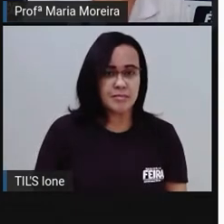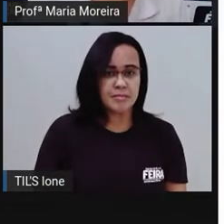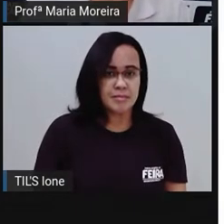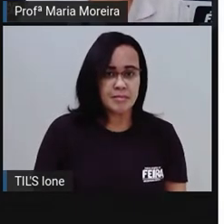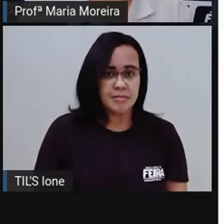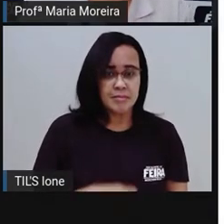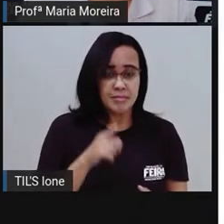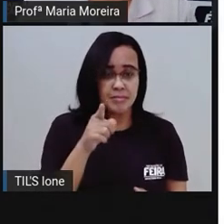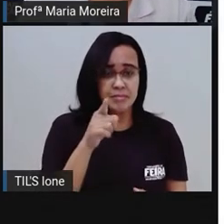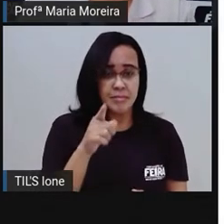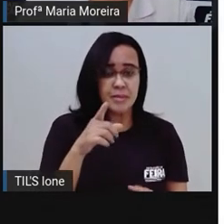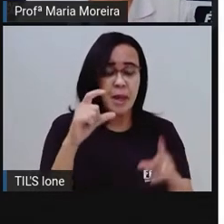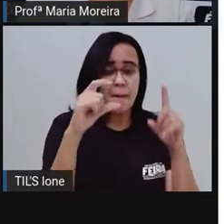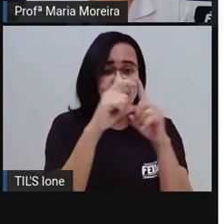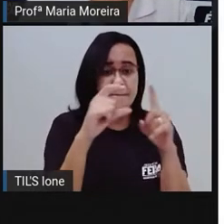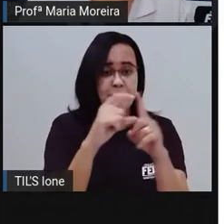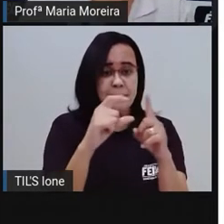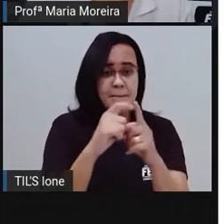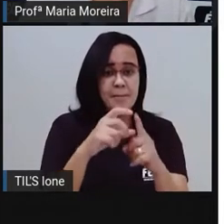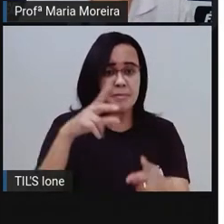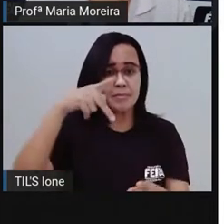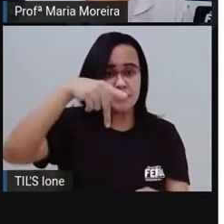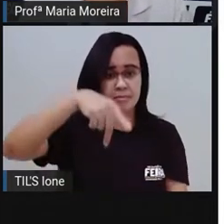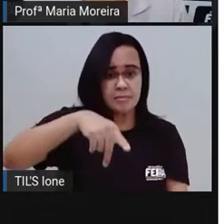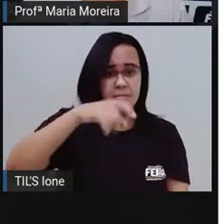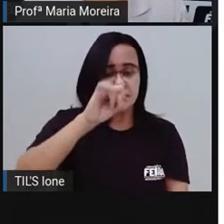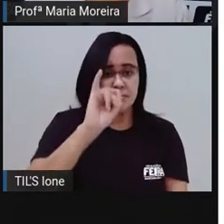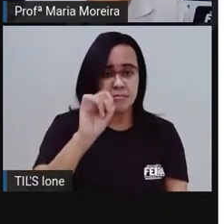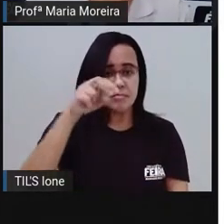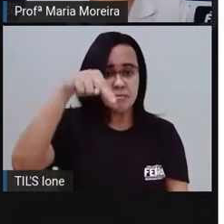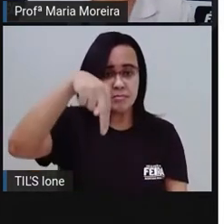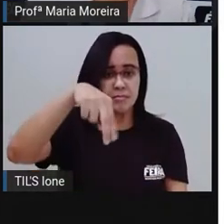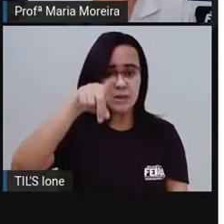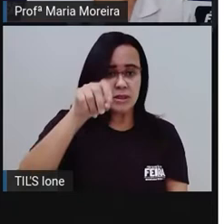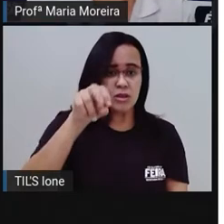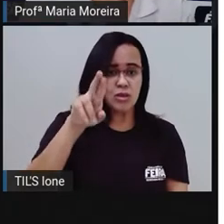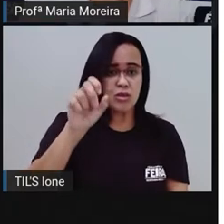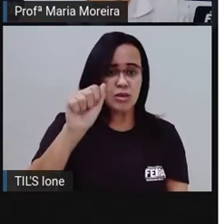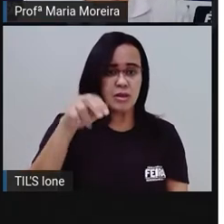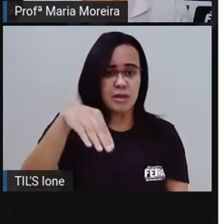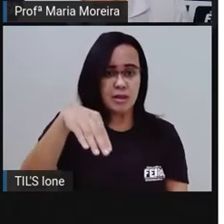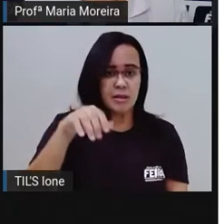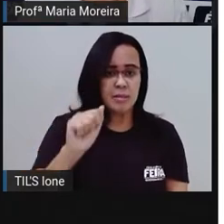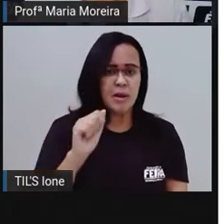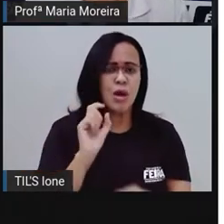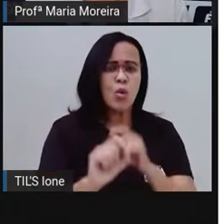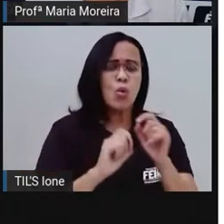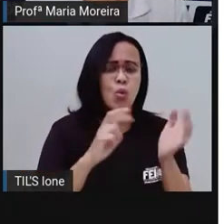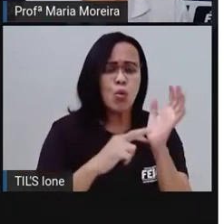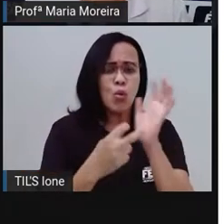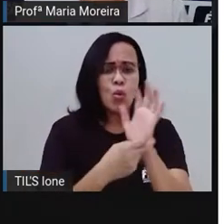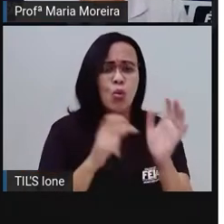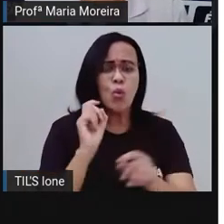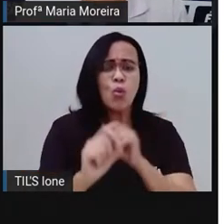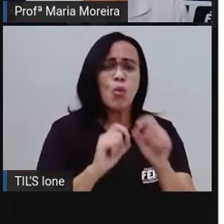Aparece lá no texto a palavra Pindorama, que significa em Tupi-Guarani, Pindorama ou